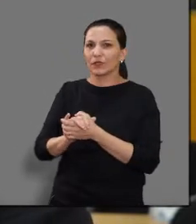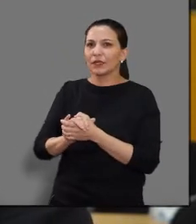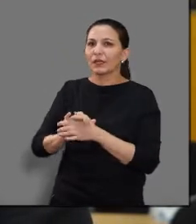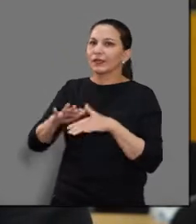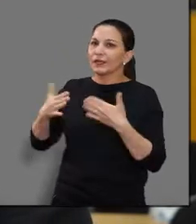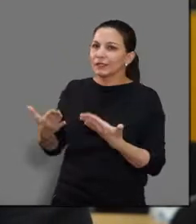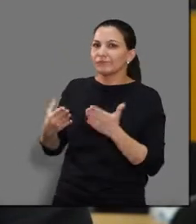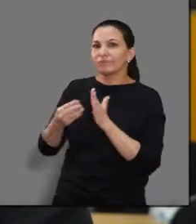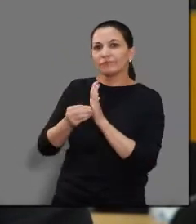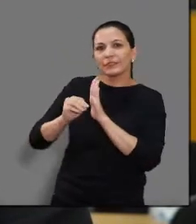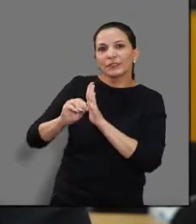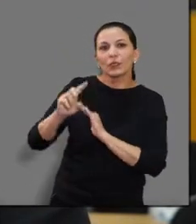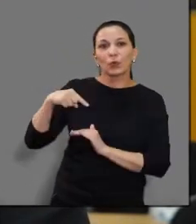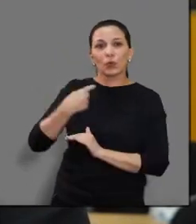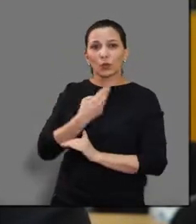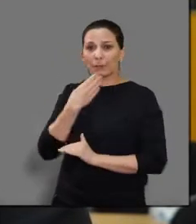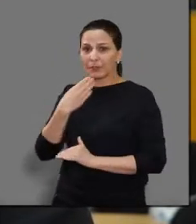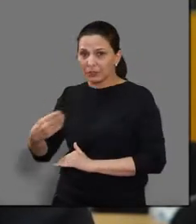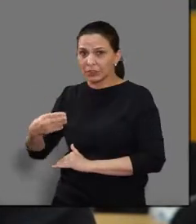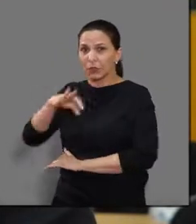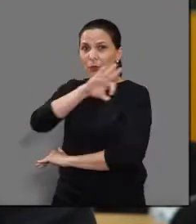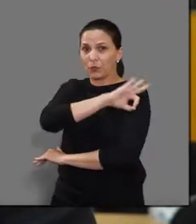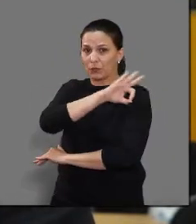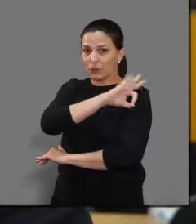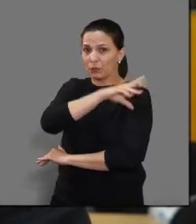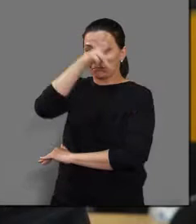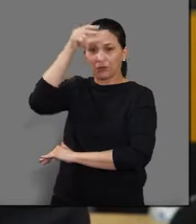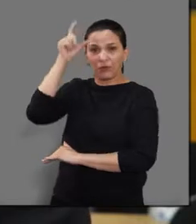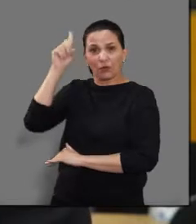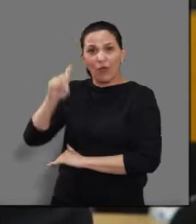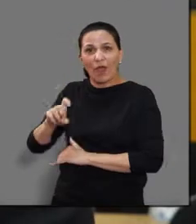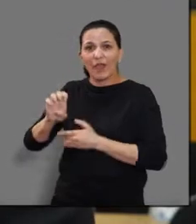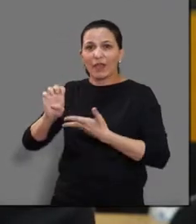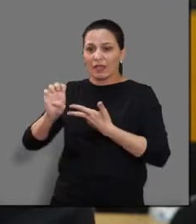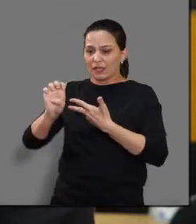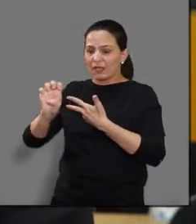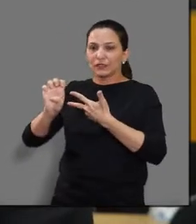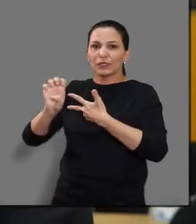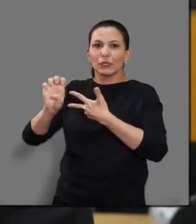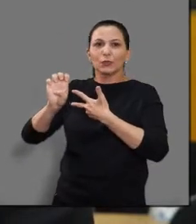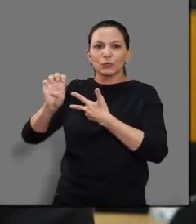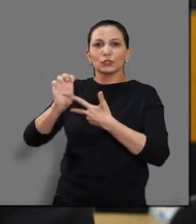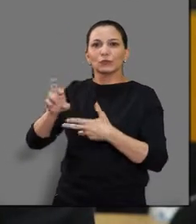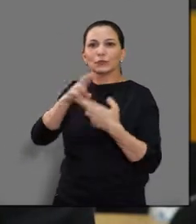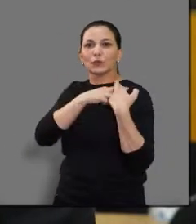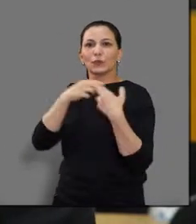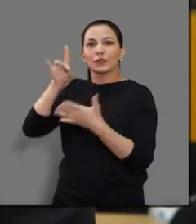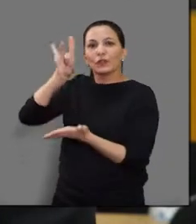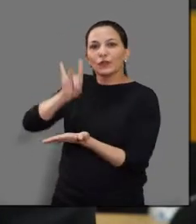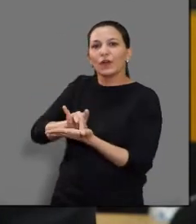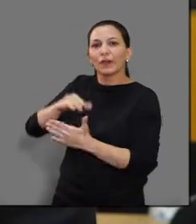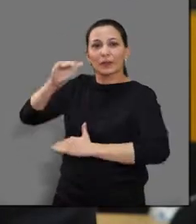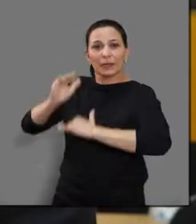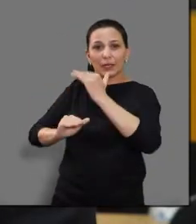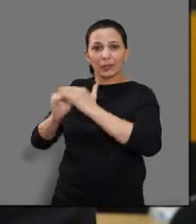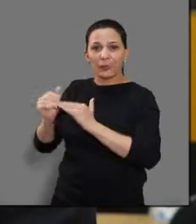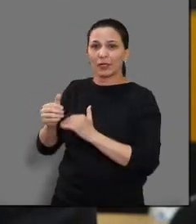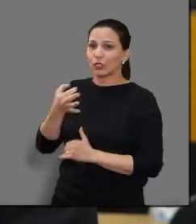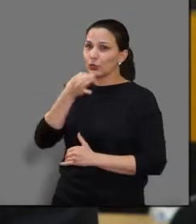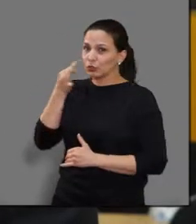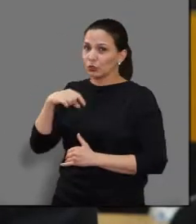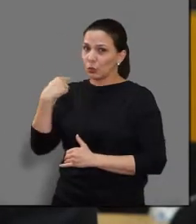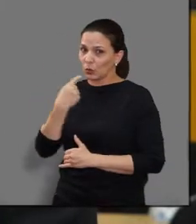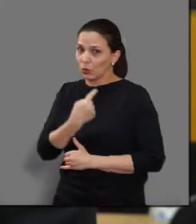essa sugestão. Nós fizemos através da indicação aqui da Câmara Municipal. Mas é importante, se tiver vontade,